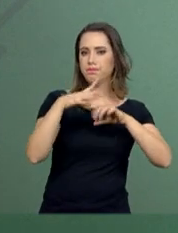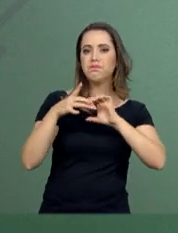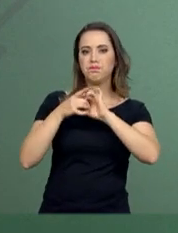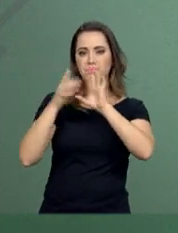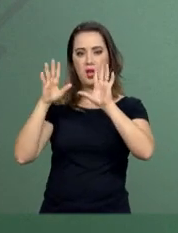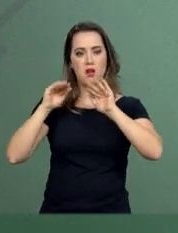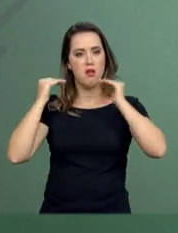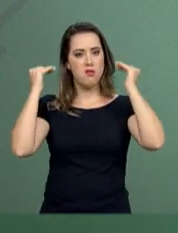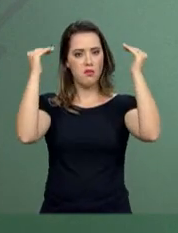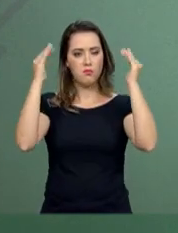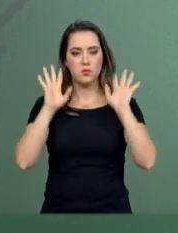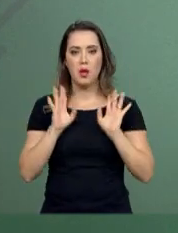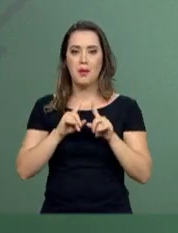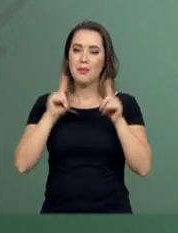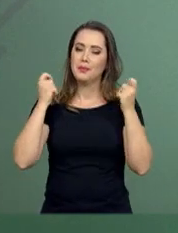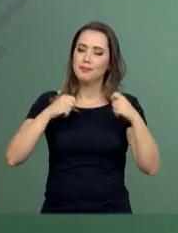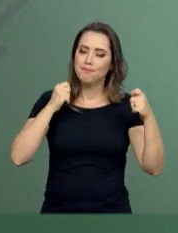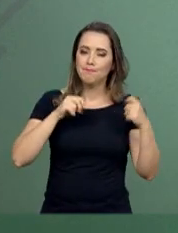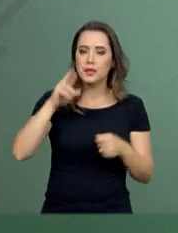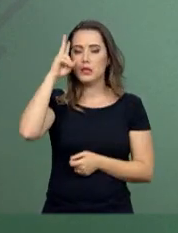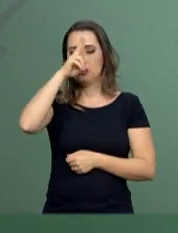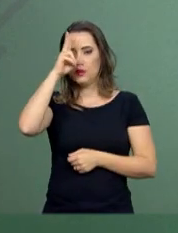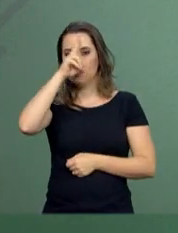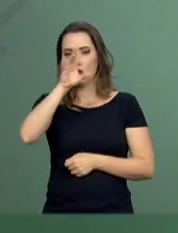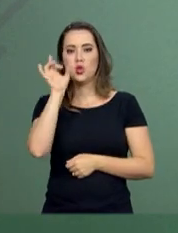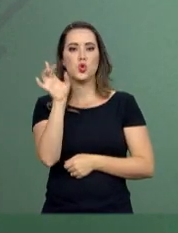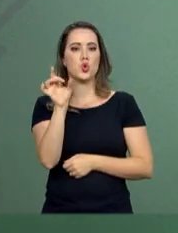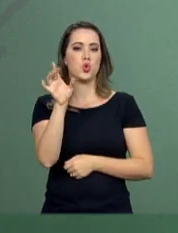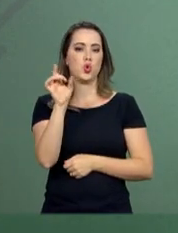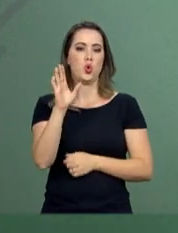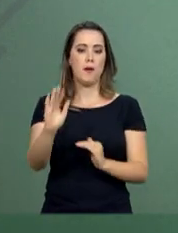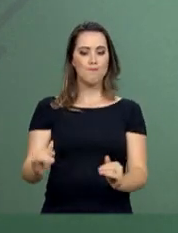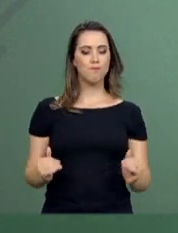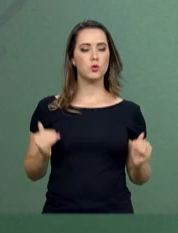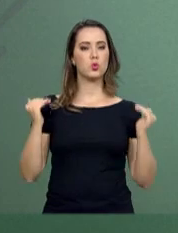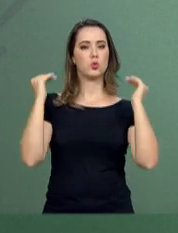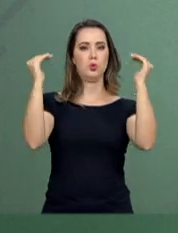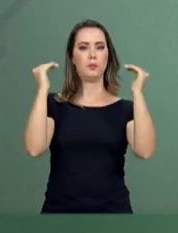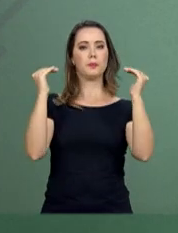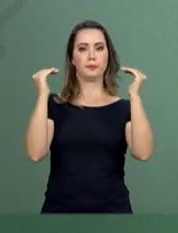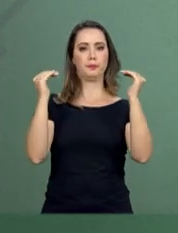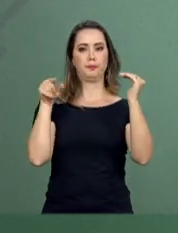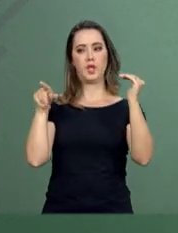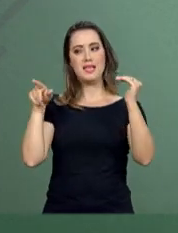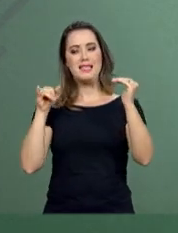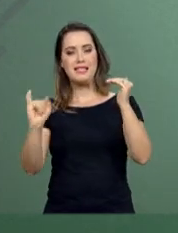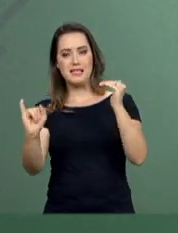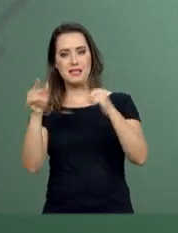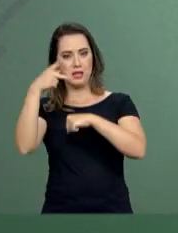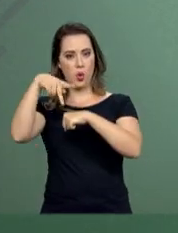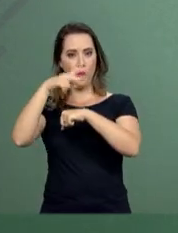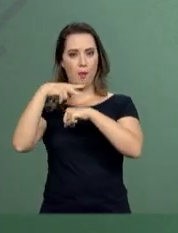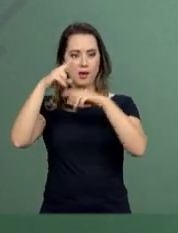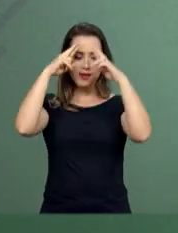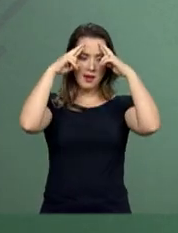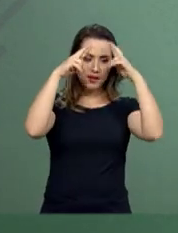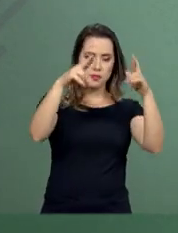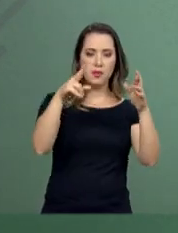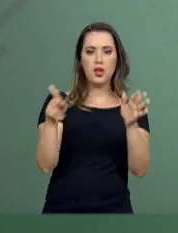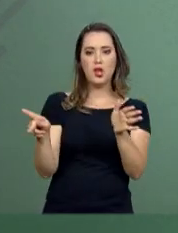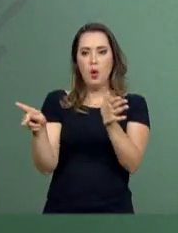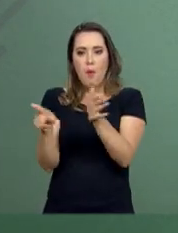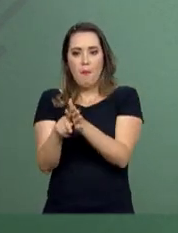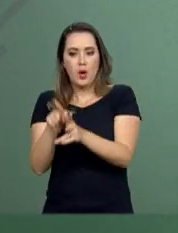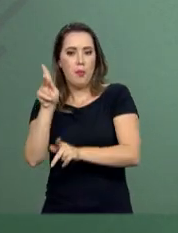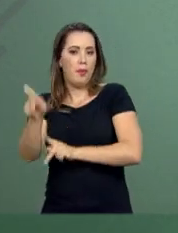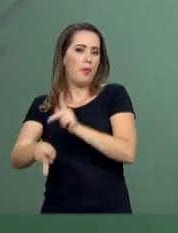Mas temos que lembrar que só é soberano um país que respeita e